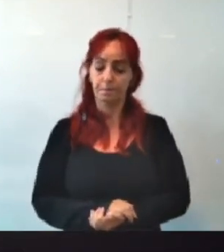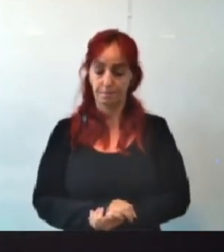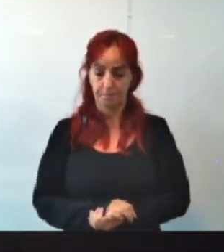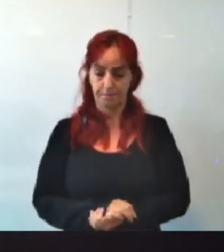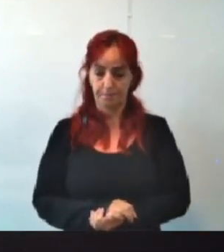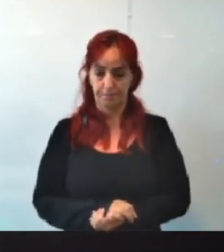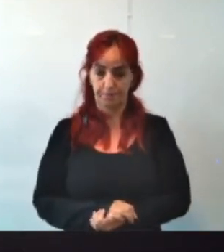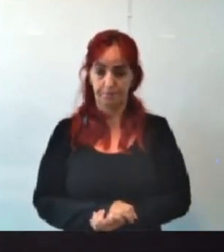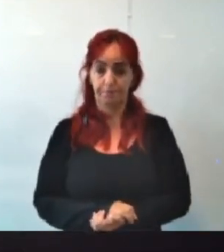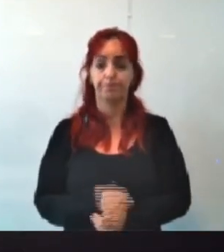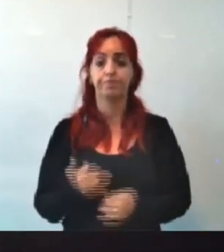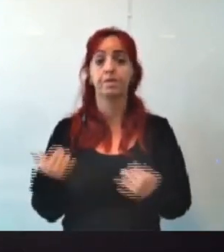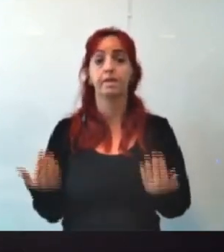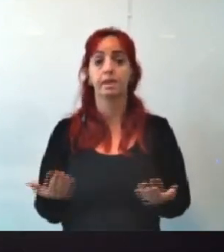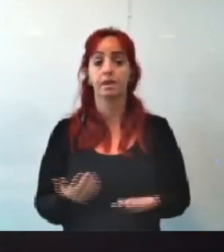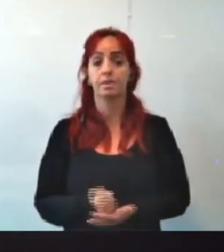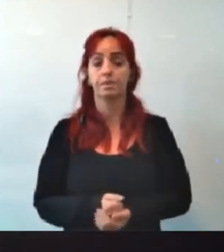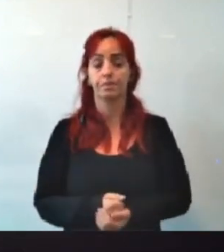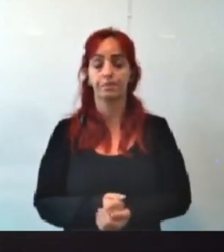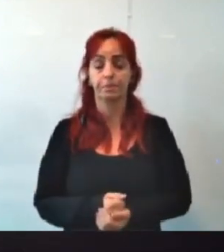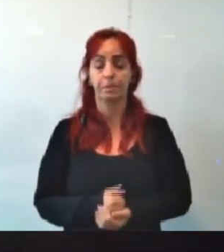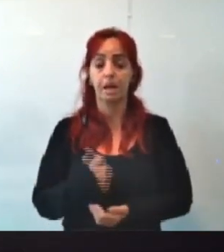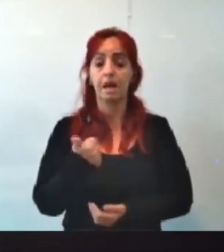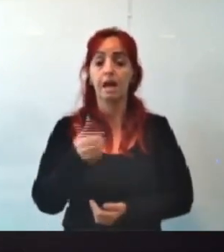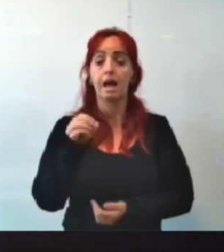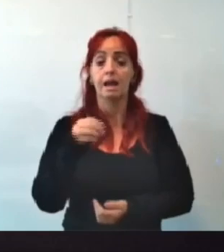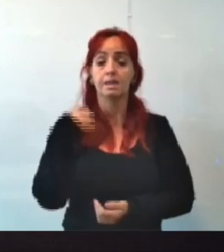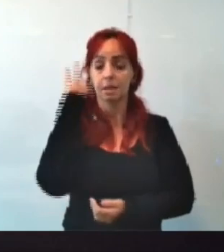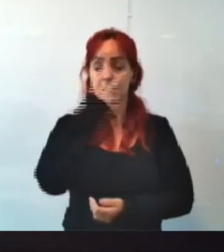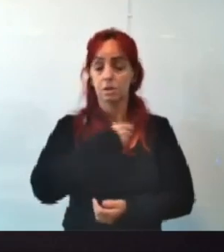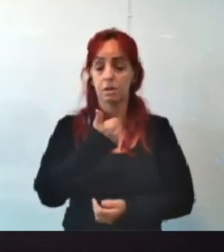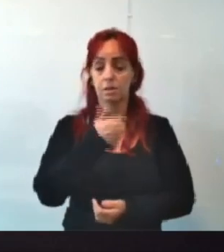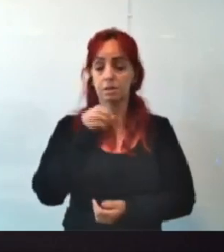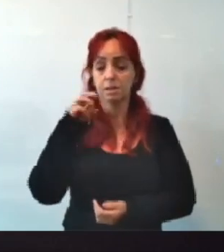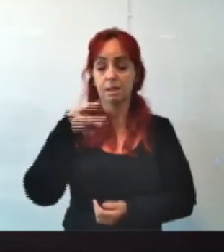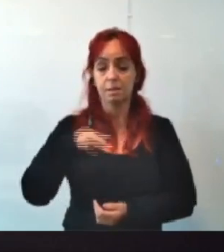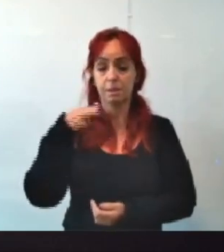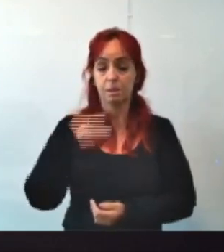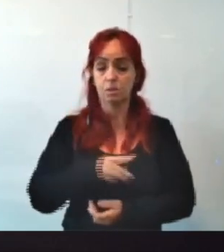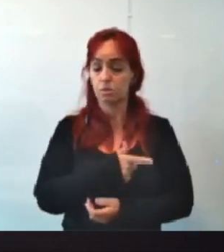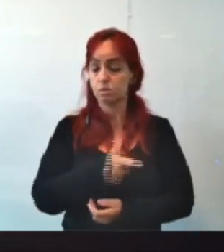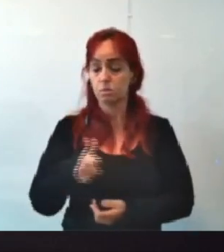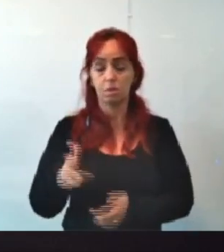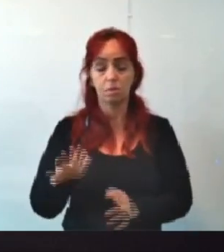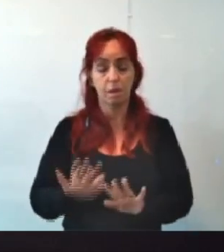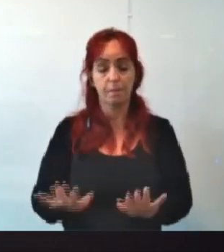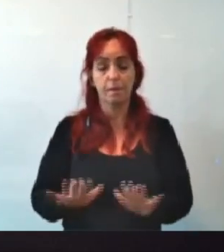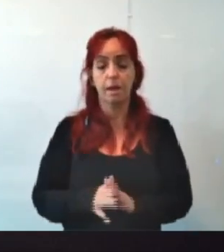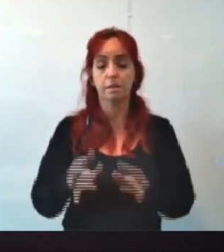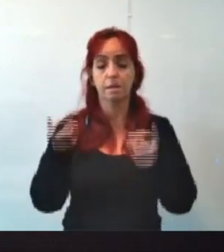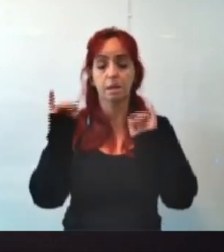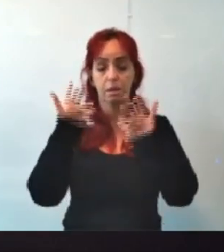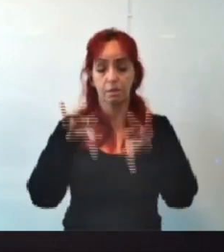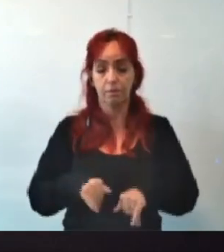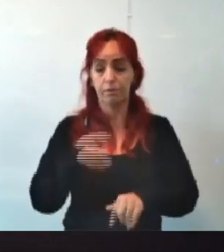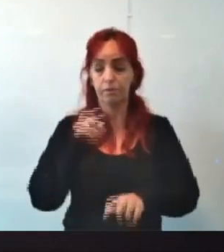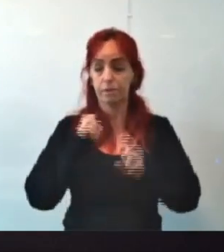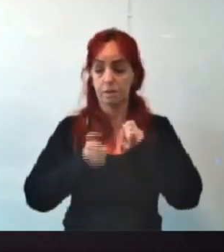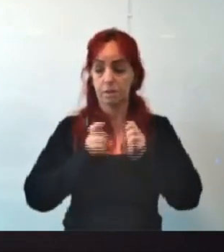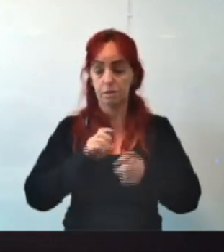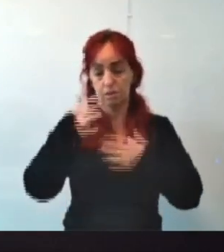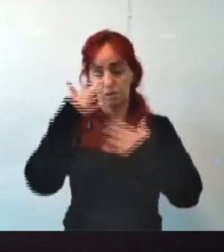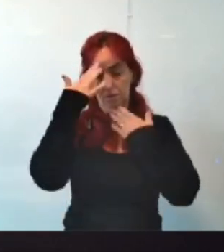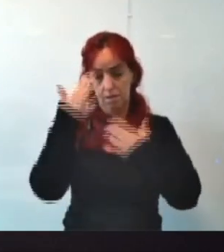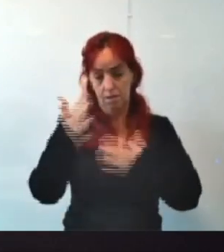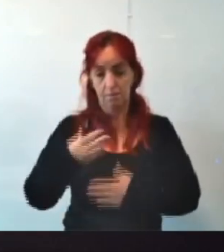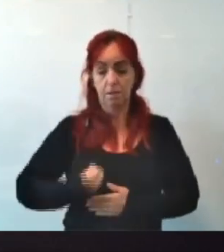Bom, então, às 10 horas e 10 minutos, nada mais havendo, declaro encerrada essa reunião. queria agradecer